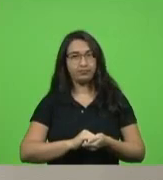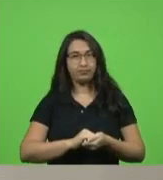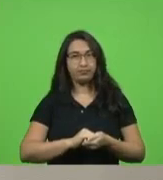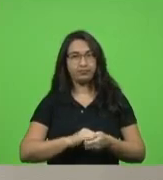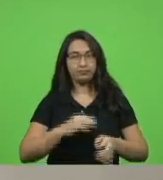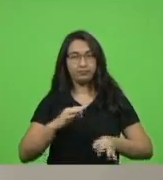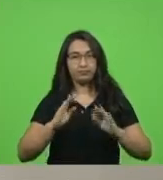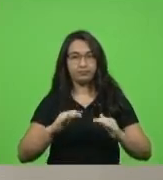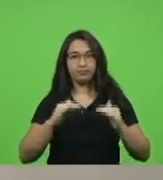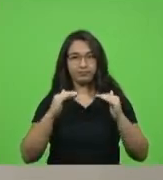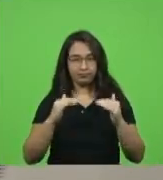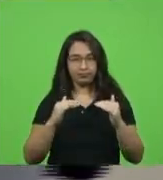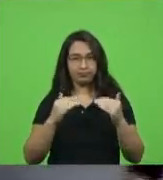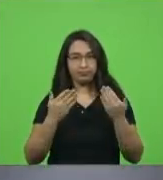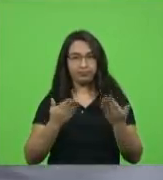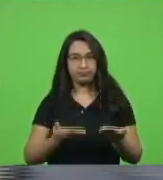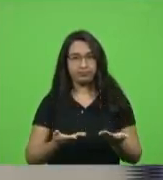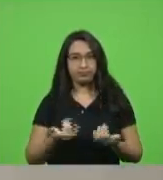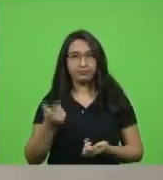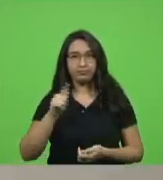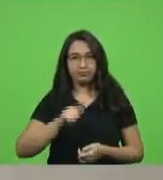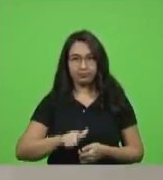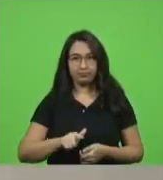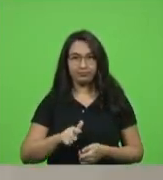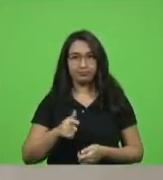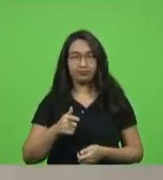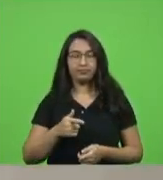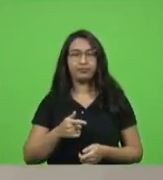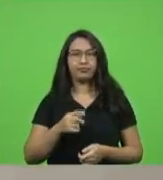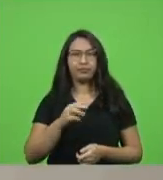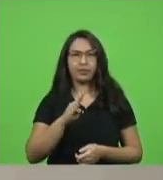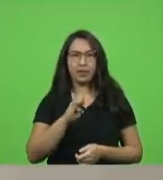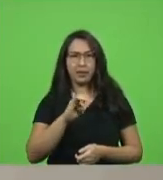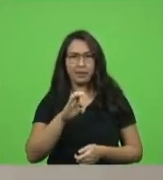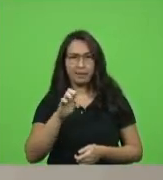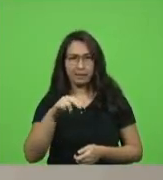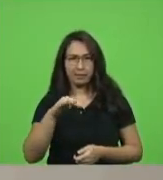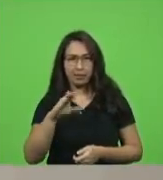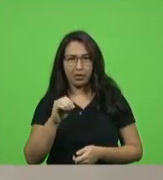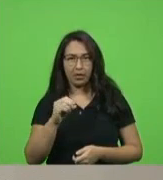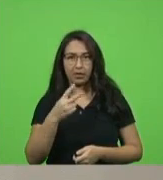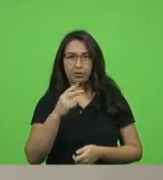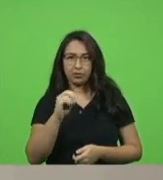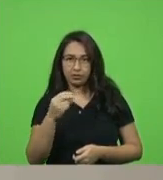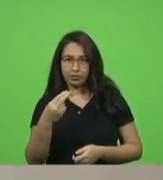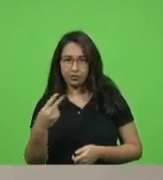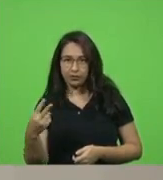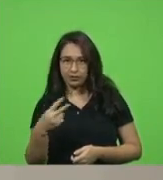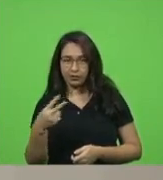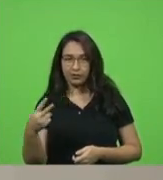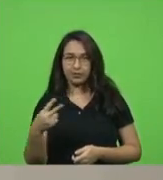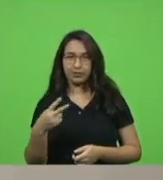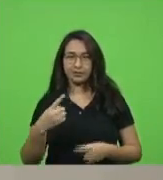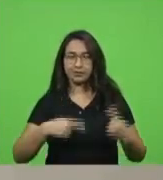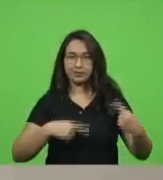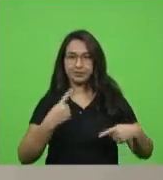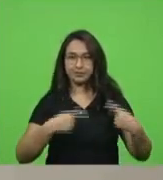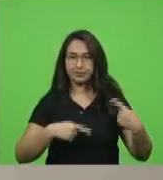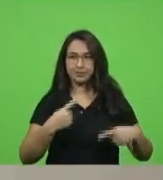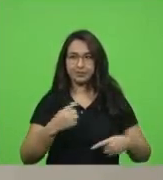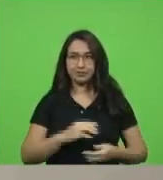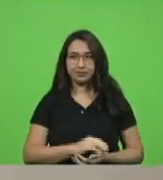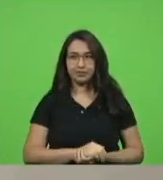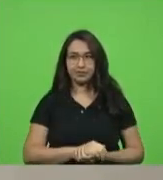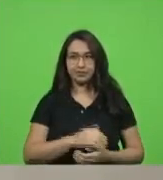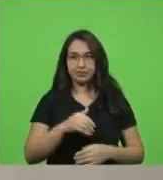Pacheco pela reeleição para o bienio 2020-2022 em discussão não havendo quem queira discutir em